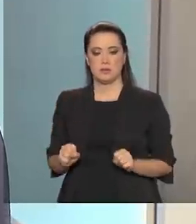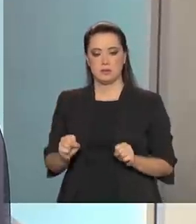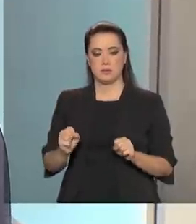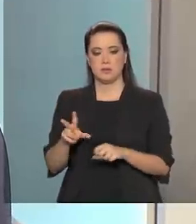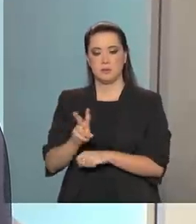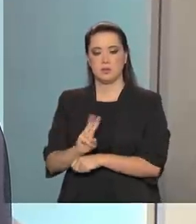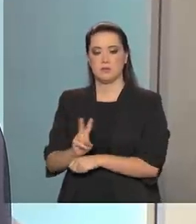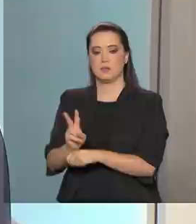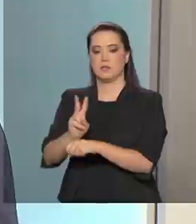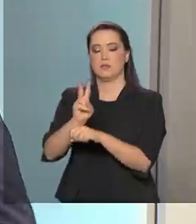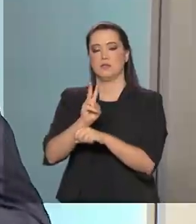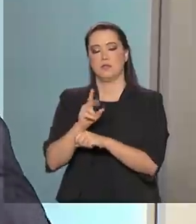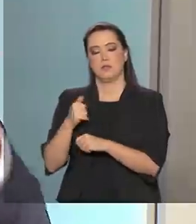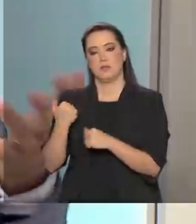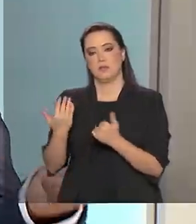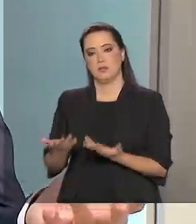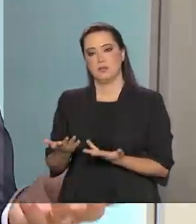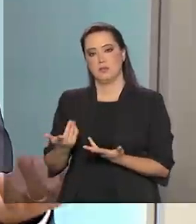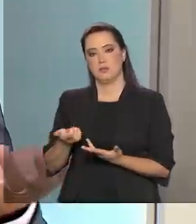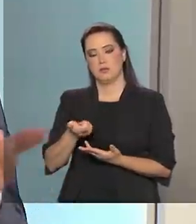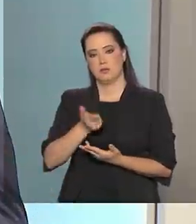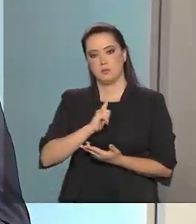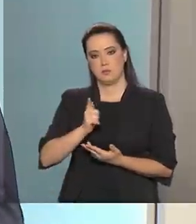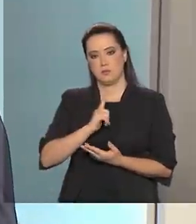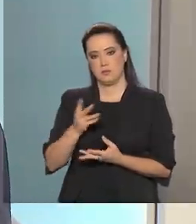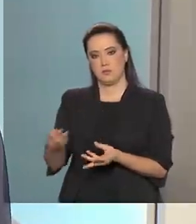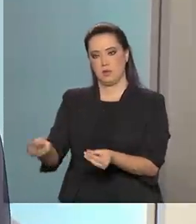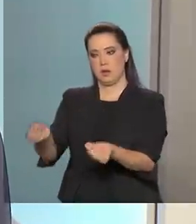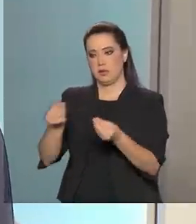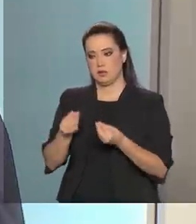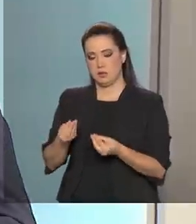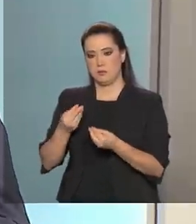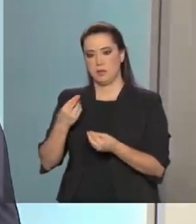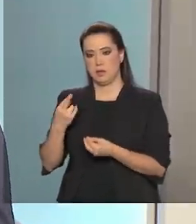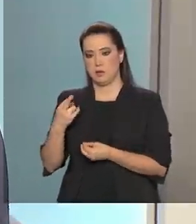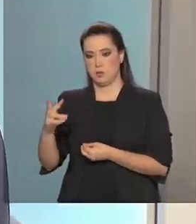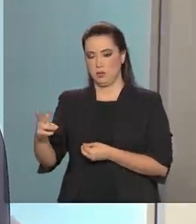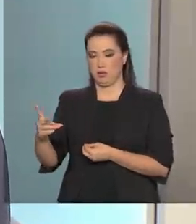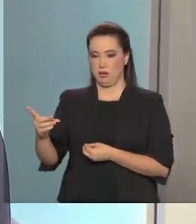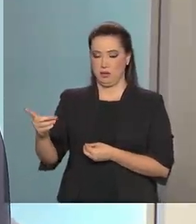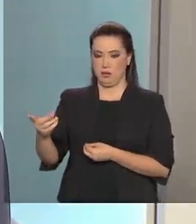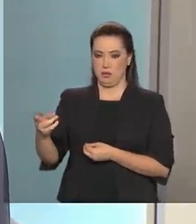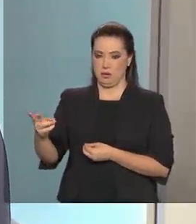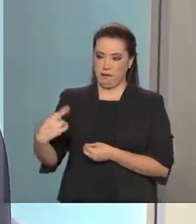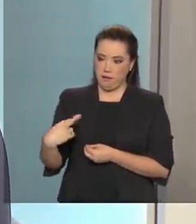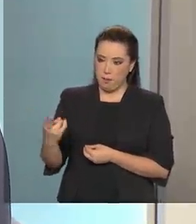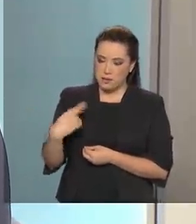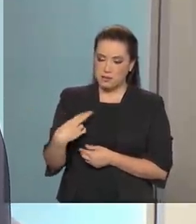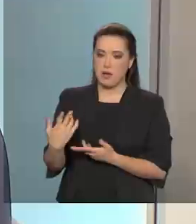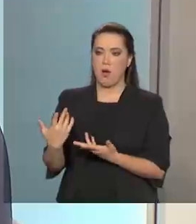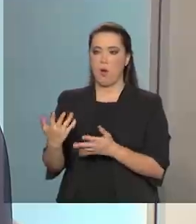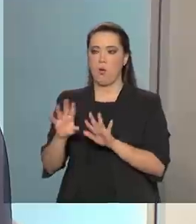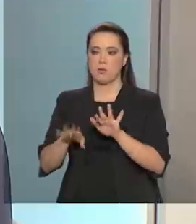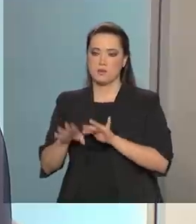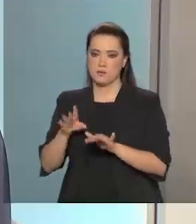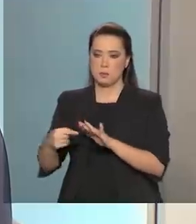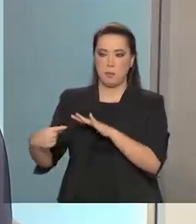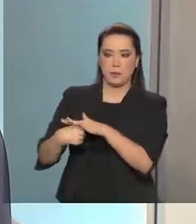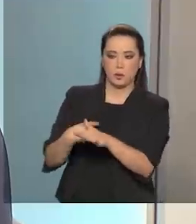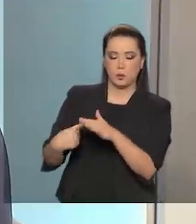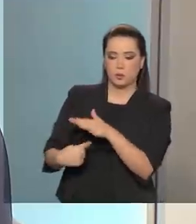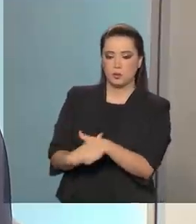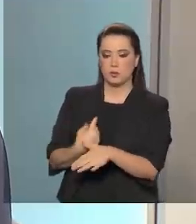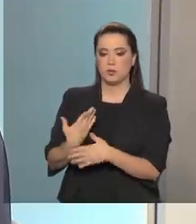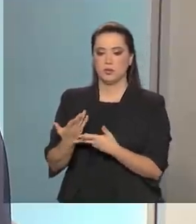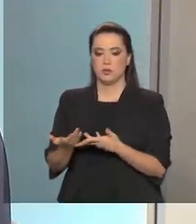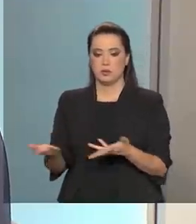fiscalização, onde eu estou recebendo denúncias, sugestões, questionamentos. E isso